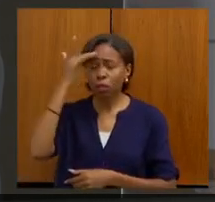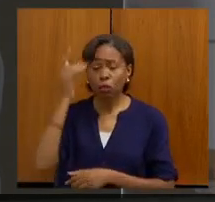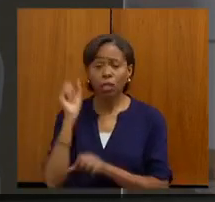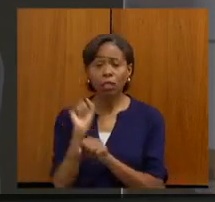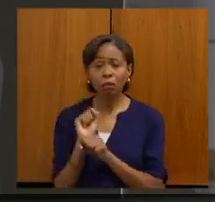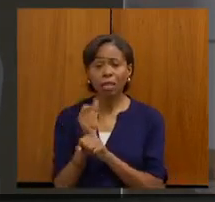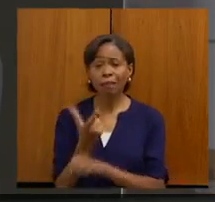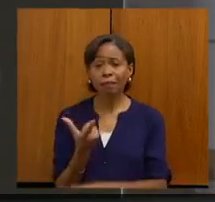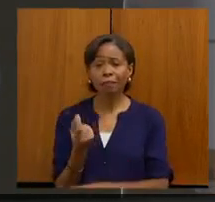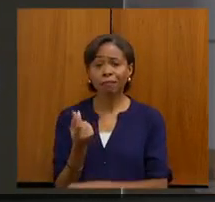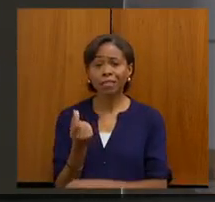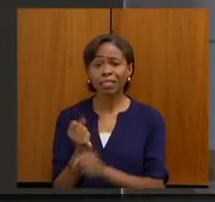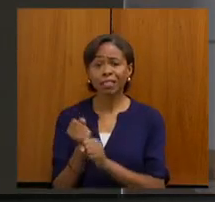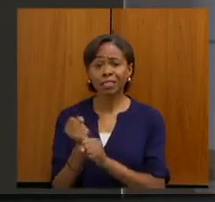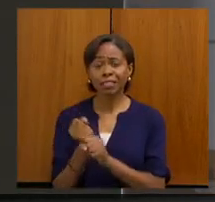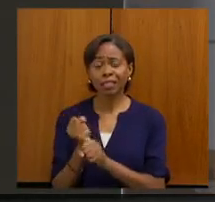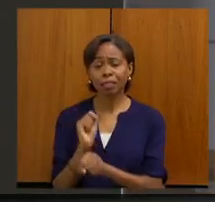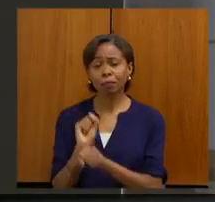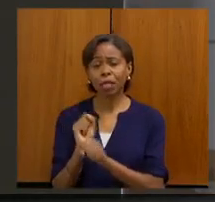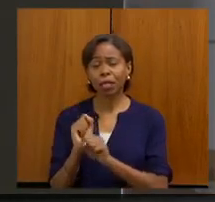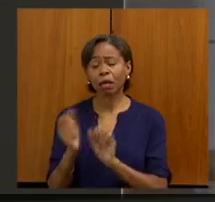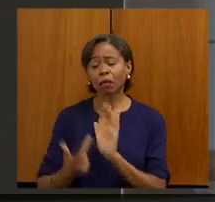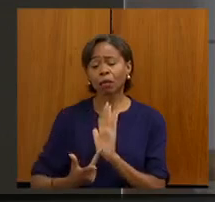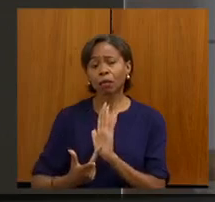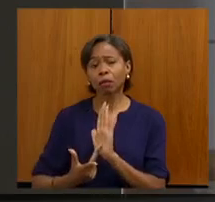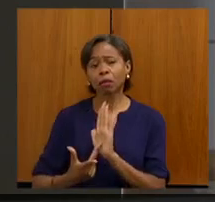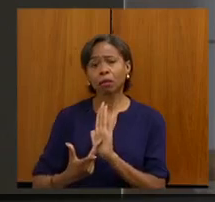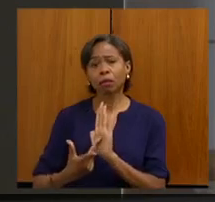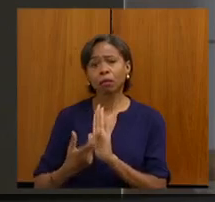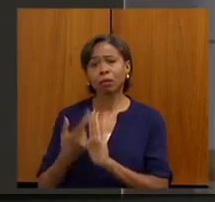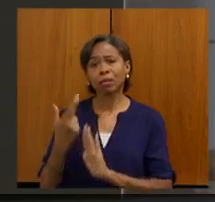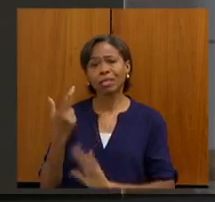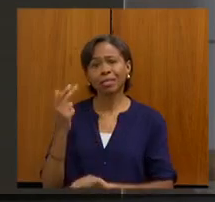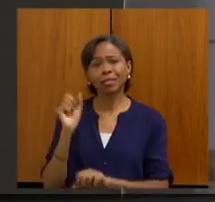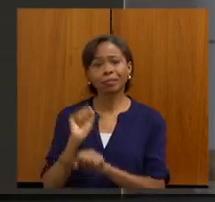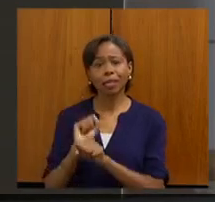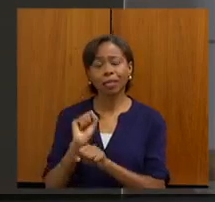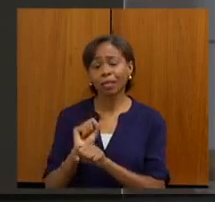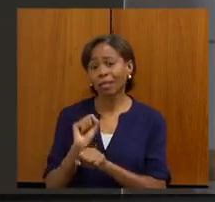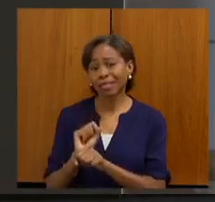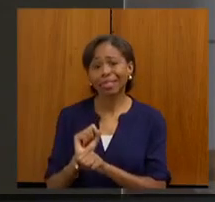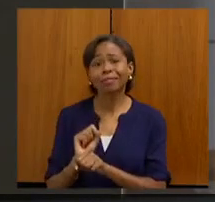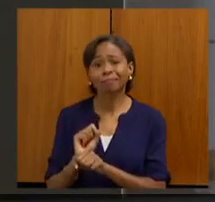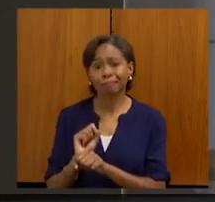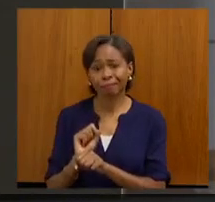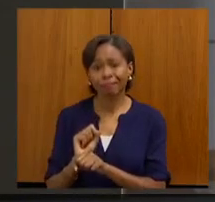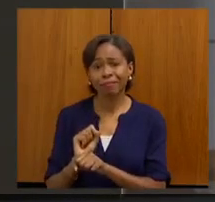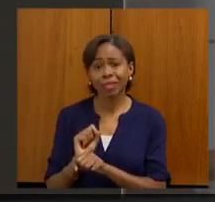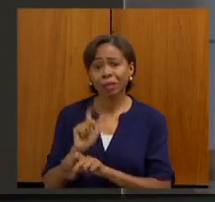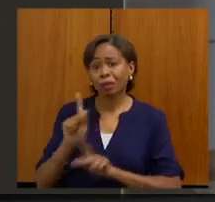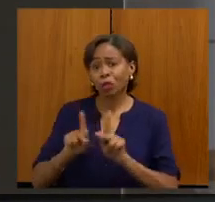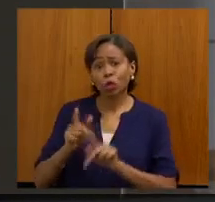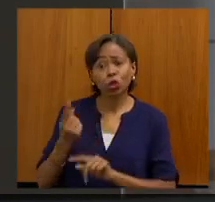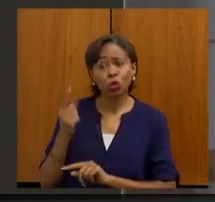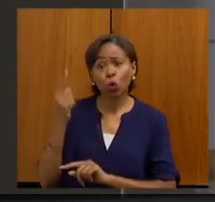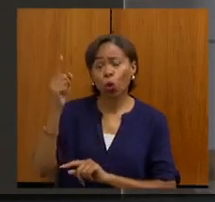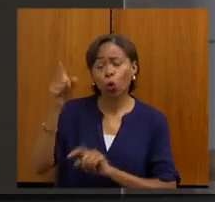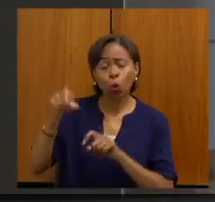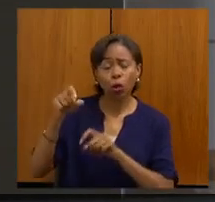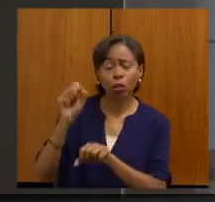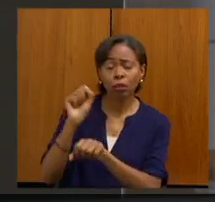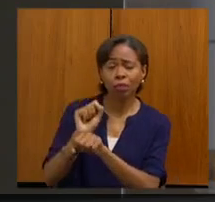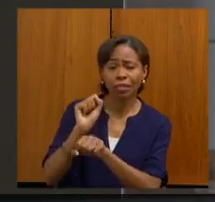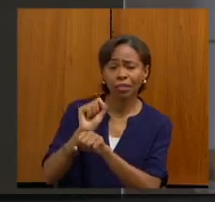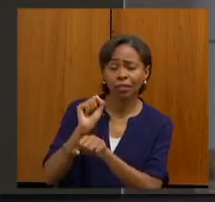cirurgia, ou seja, 20 anos o cidadão, Dona Maria, seu José, lá dos rincões aguardando na fila para fazer uma cirurgia.